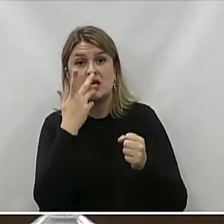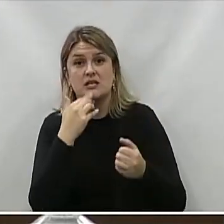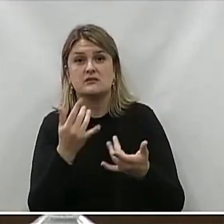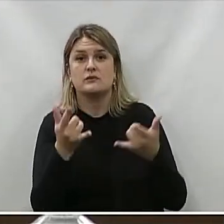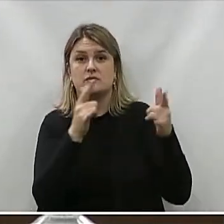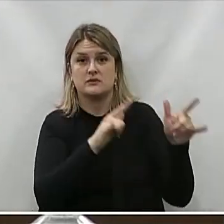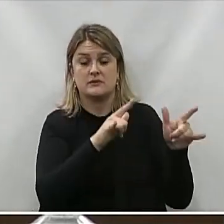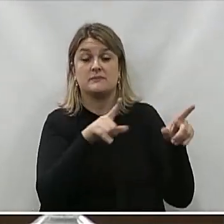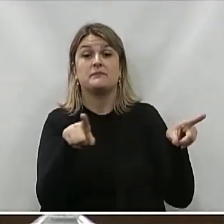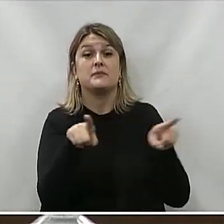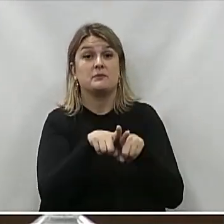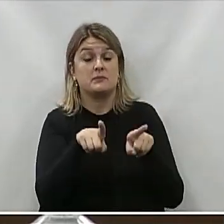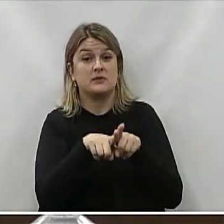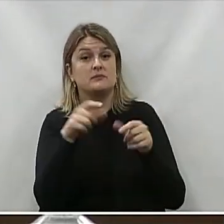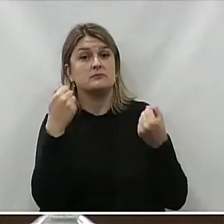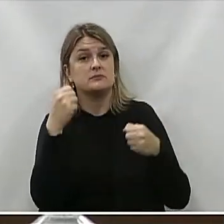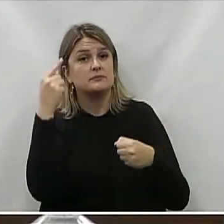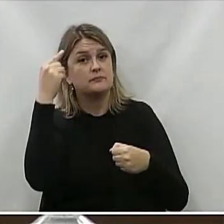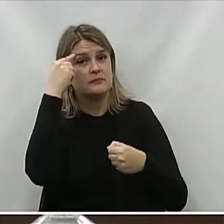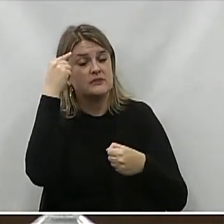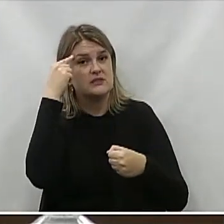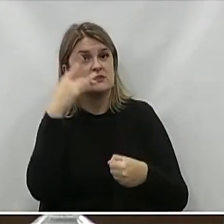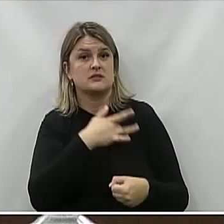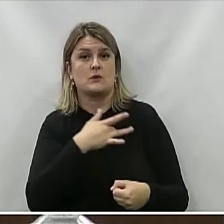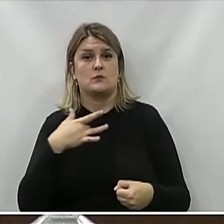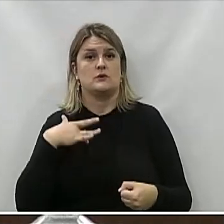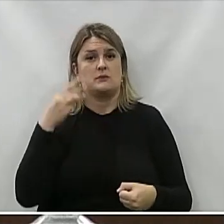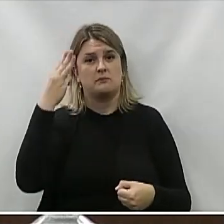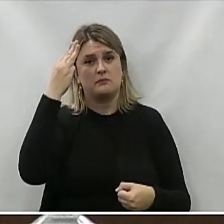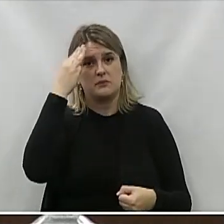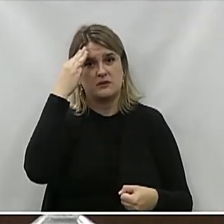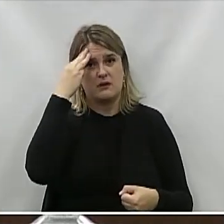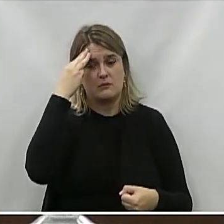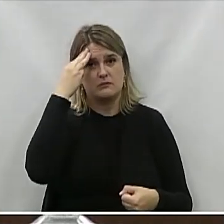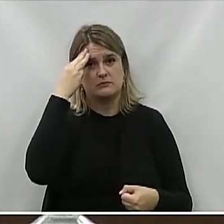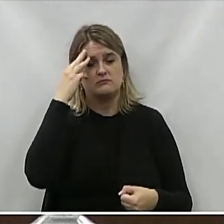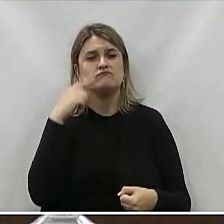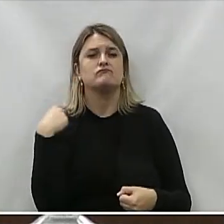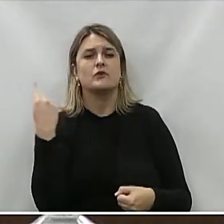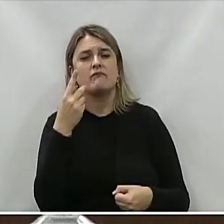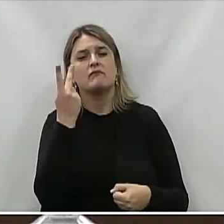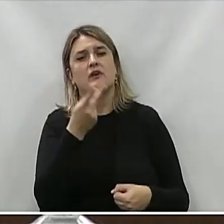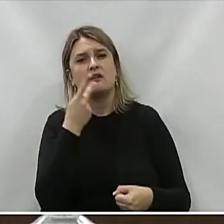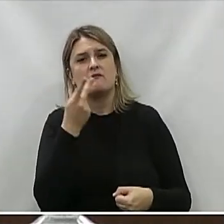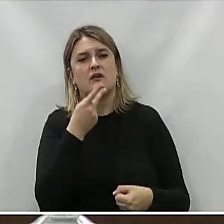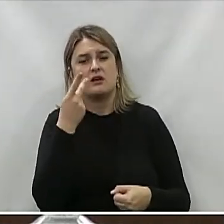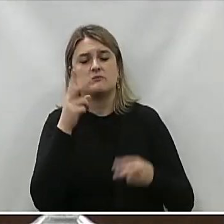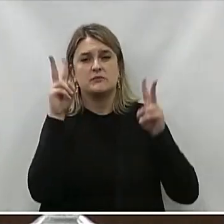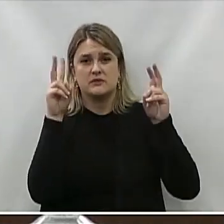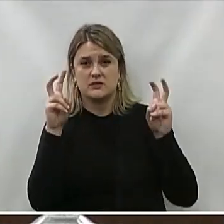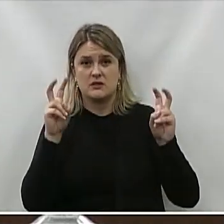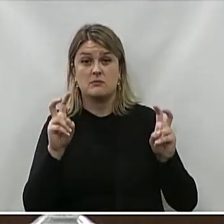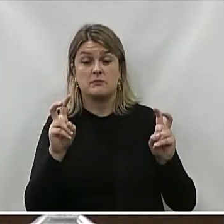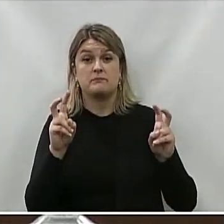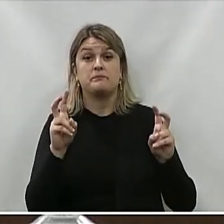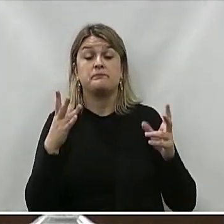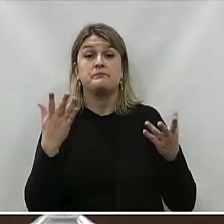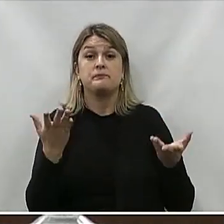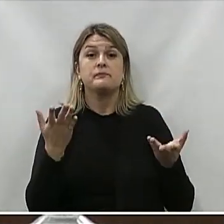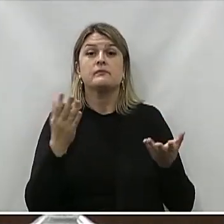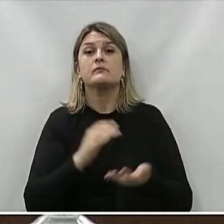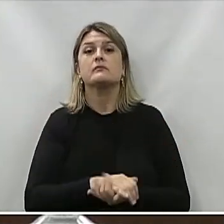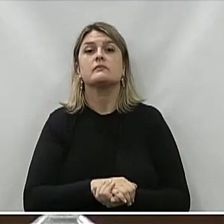precisamos Pensar Em saúde mental Nós falamos Muitas vezes Sobre isso E